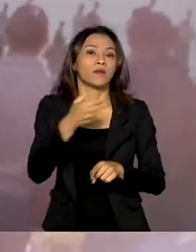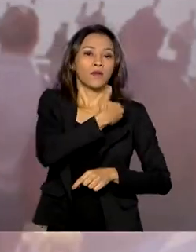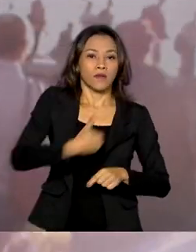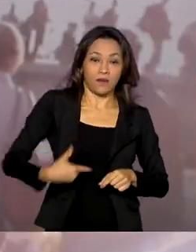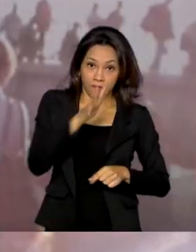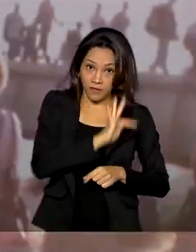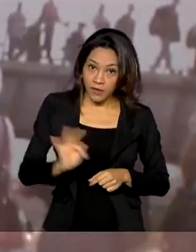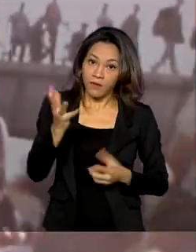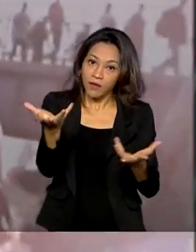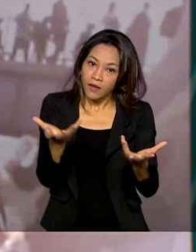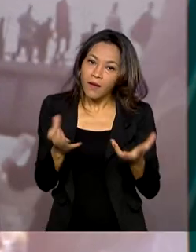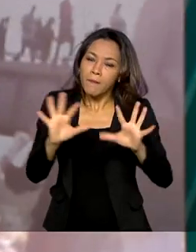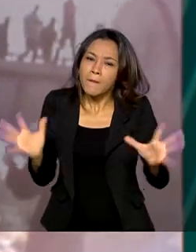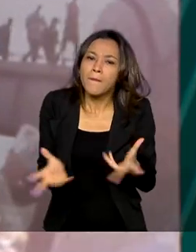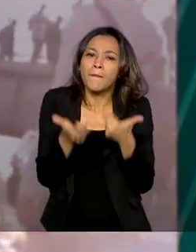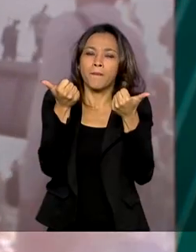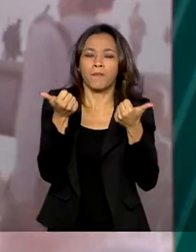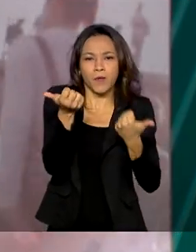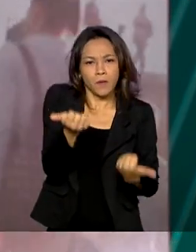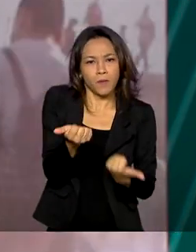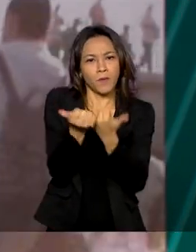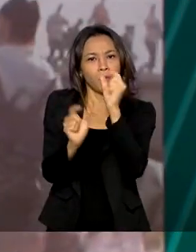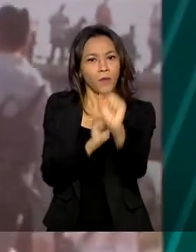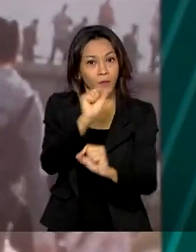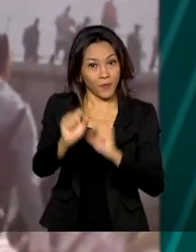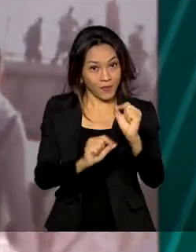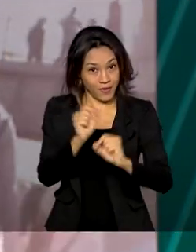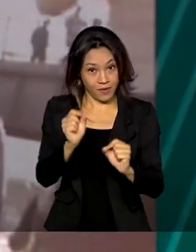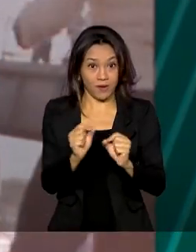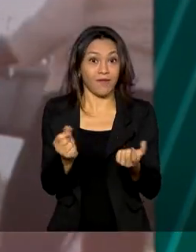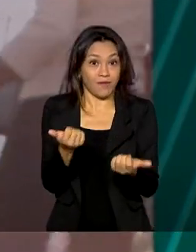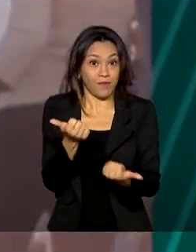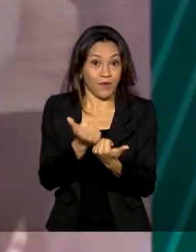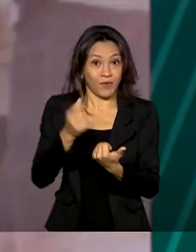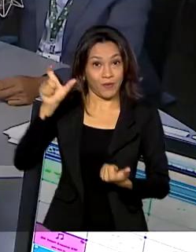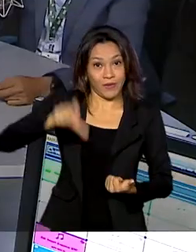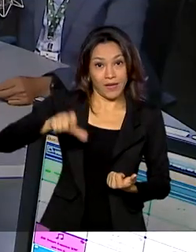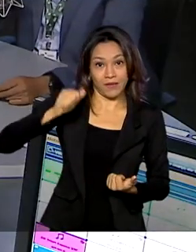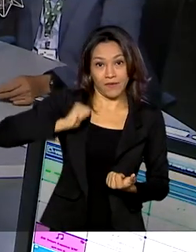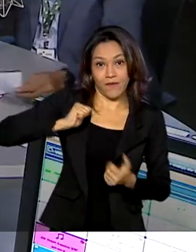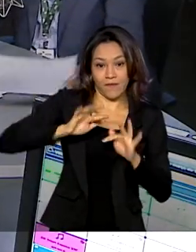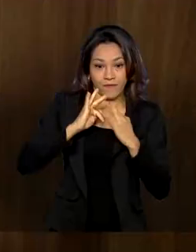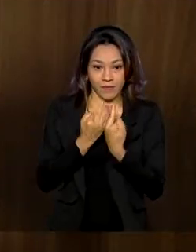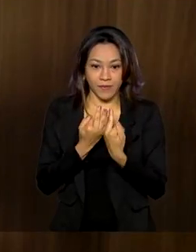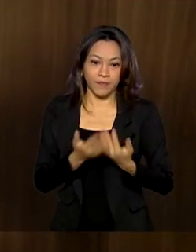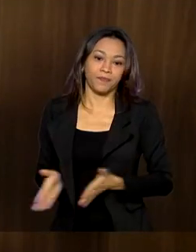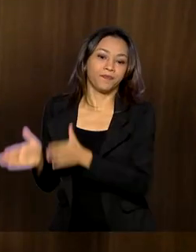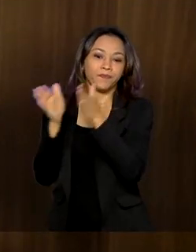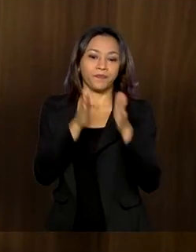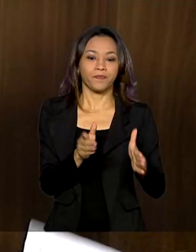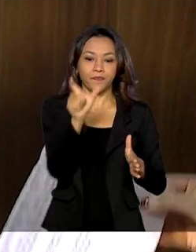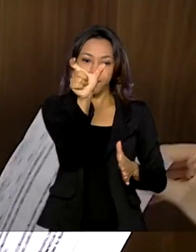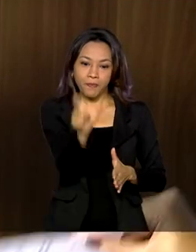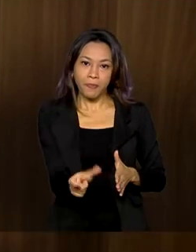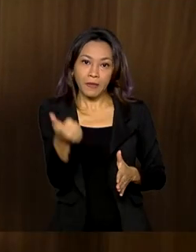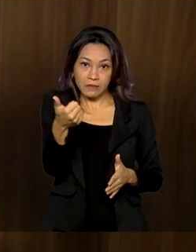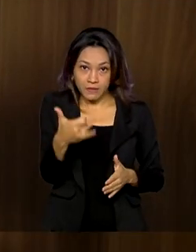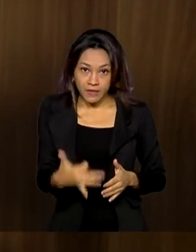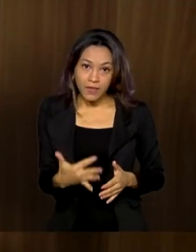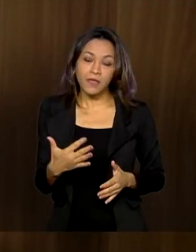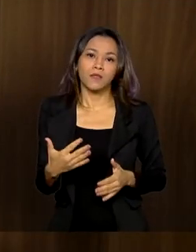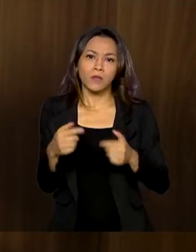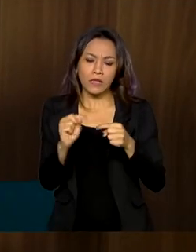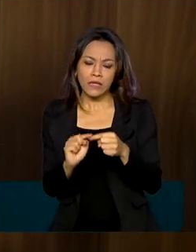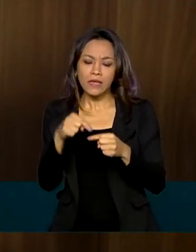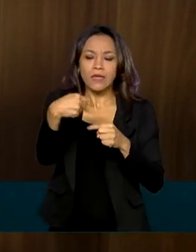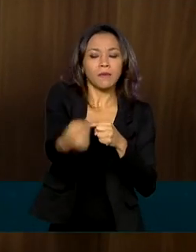pretende aperfeiçoar e fortalecer o programa Bolsa Família. Logo na sequência do pagamento do auxílio